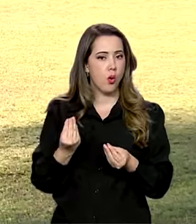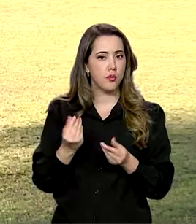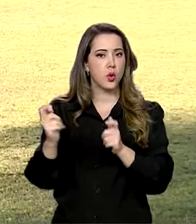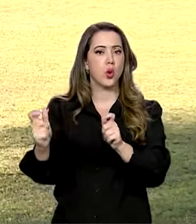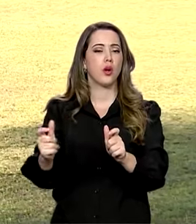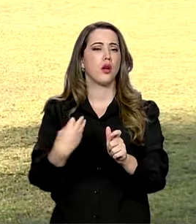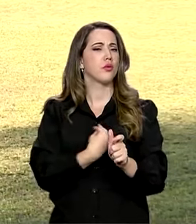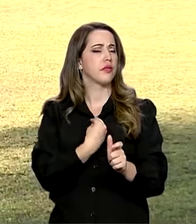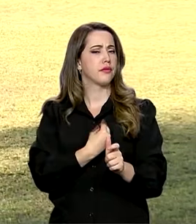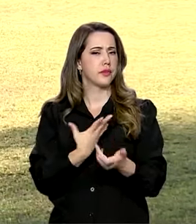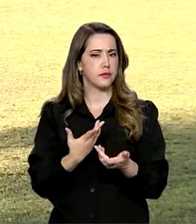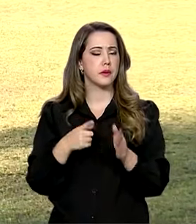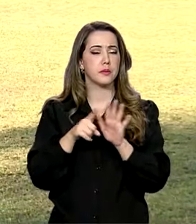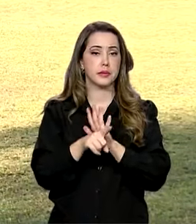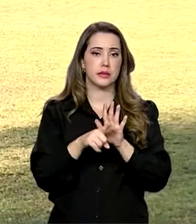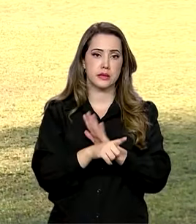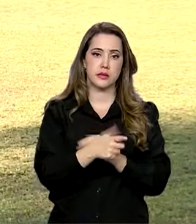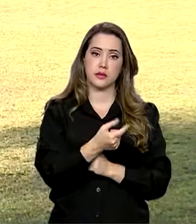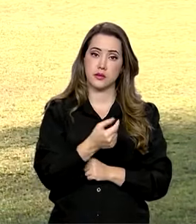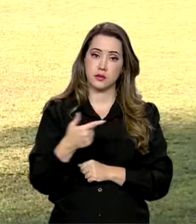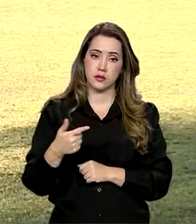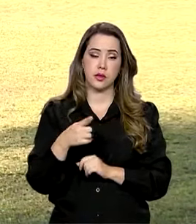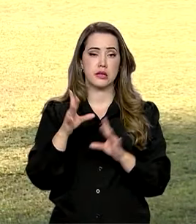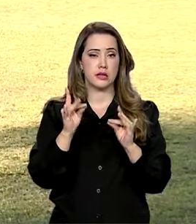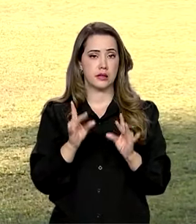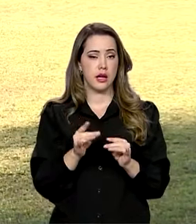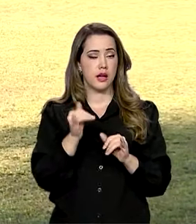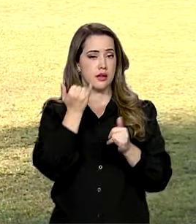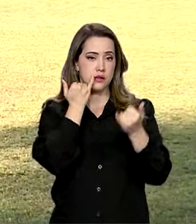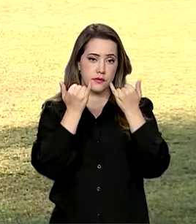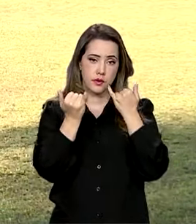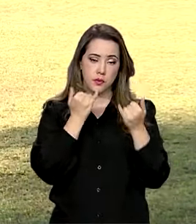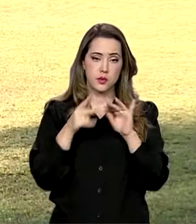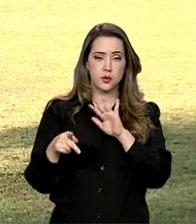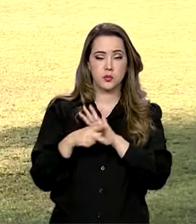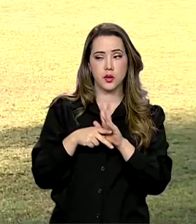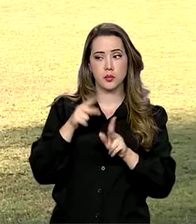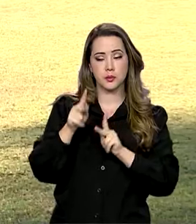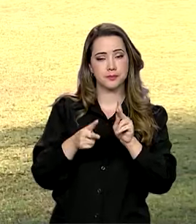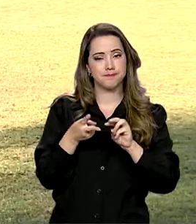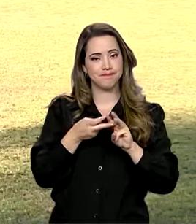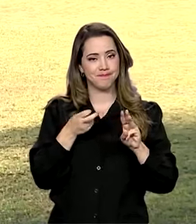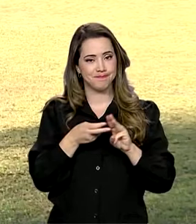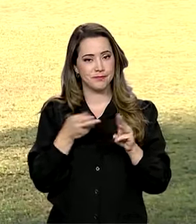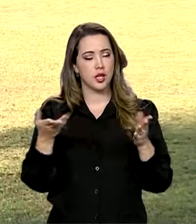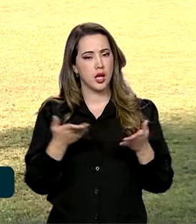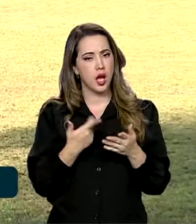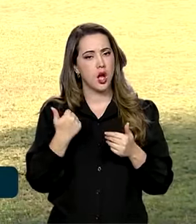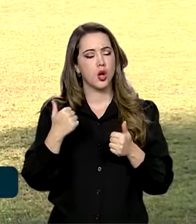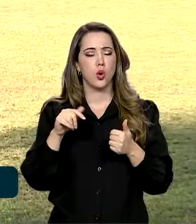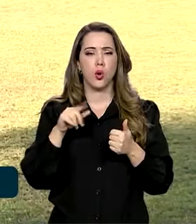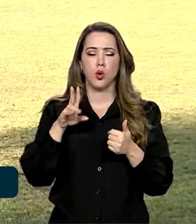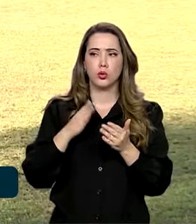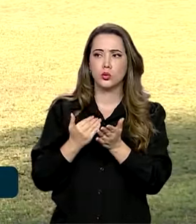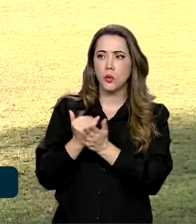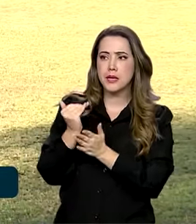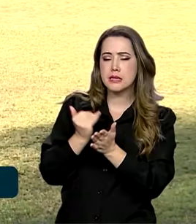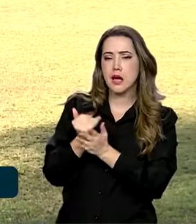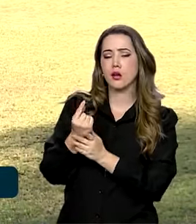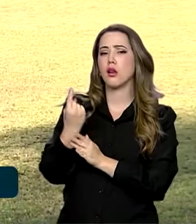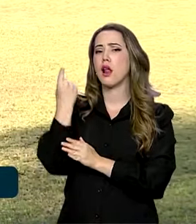demográfico 2022 tem informações detalhadas dos povos indígenas que passaram a ser mapeados em 1991.